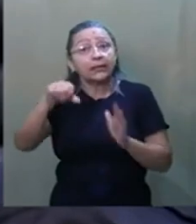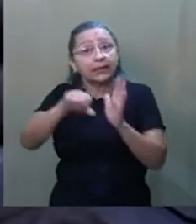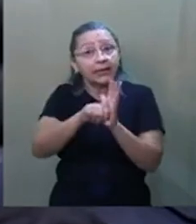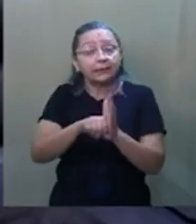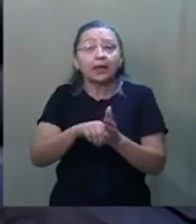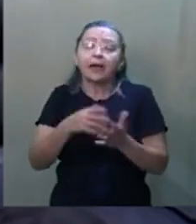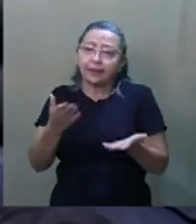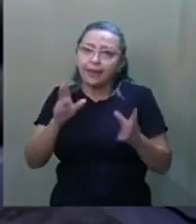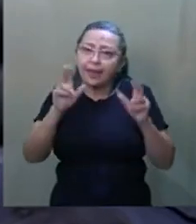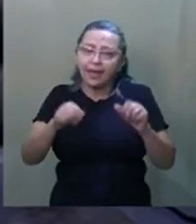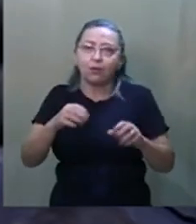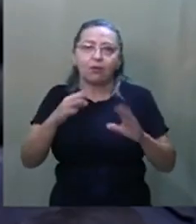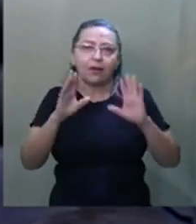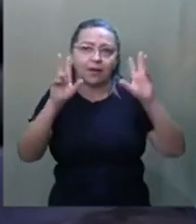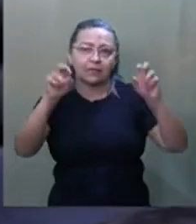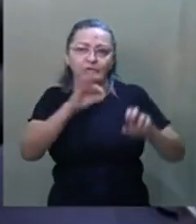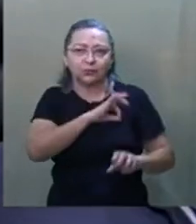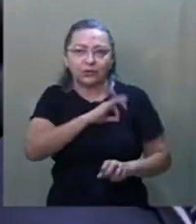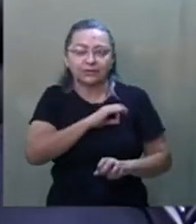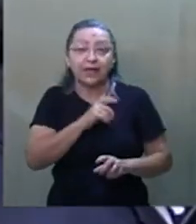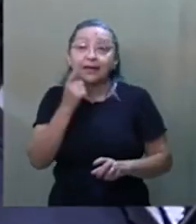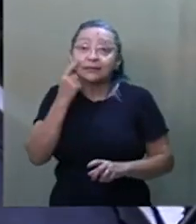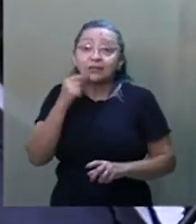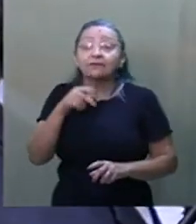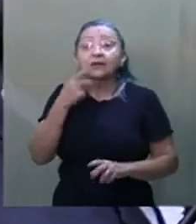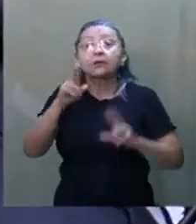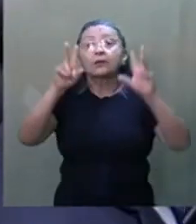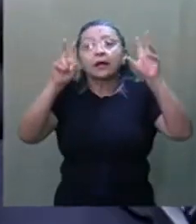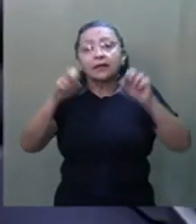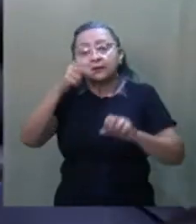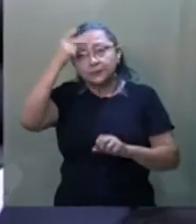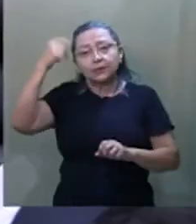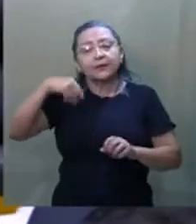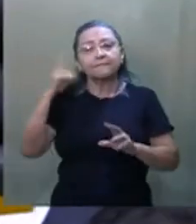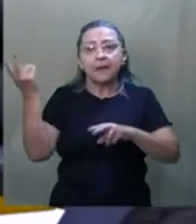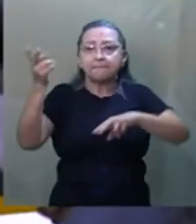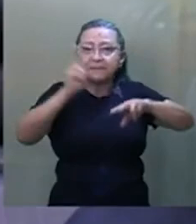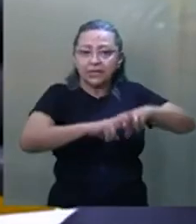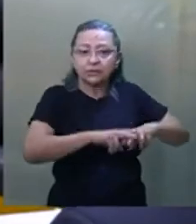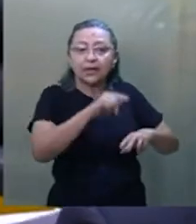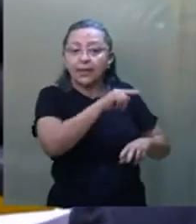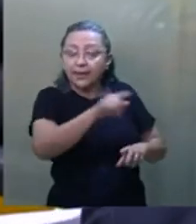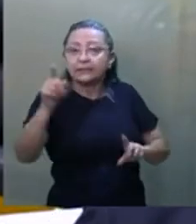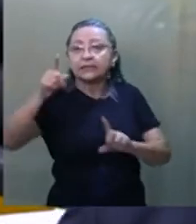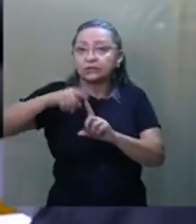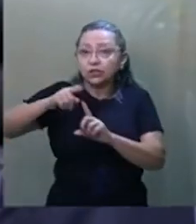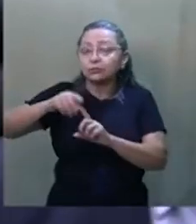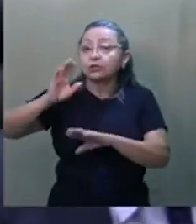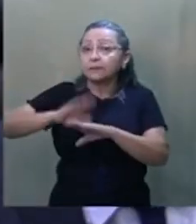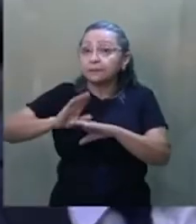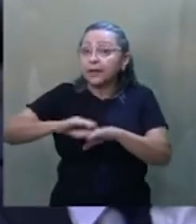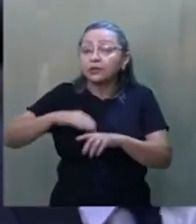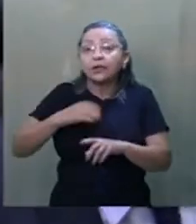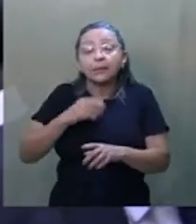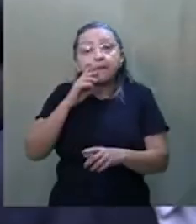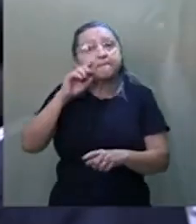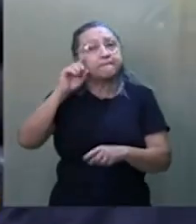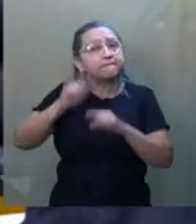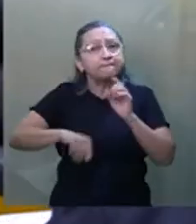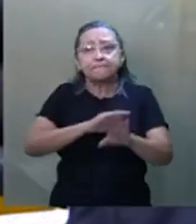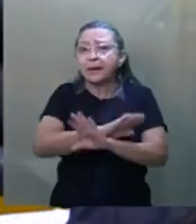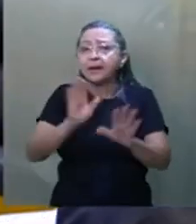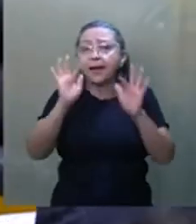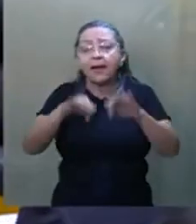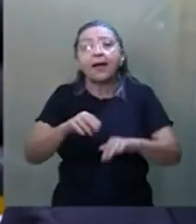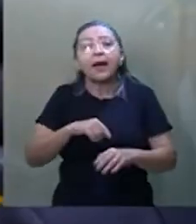falando de um caso de polícia. Aí, sim, nós estamos falando do caso de gente ir para a cadeia. E é esse tipo de prática que nós queremos coibir ao